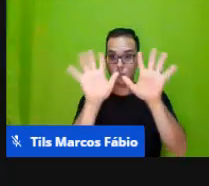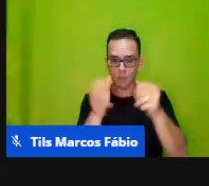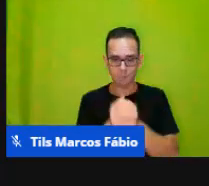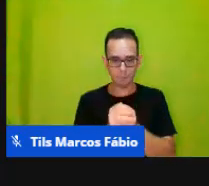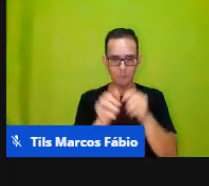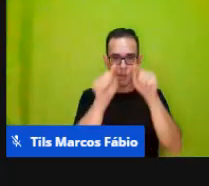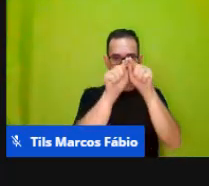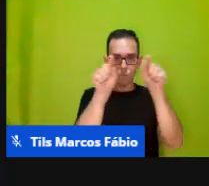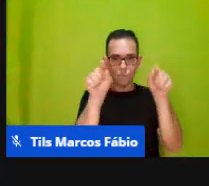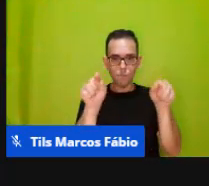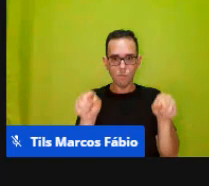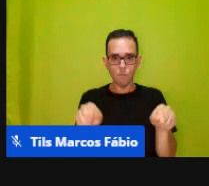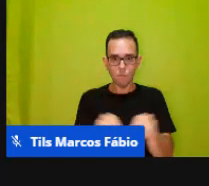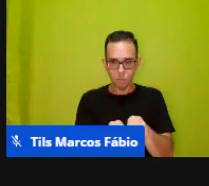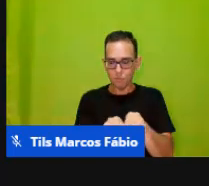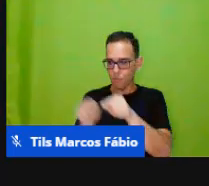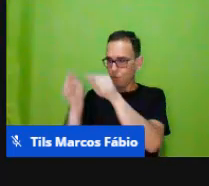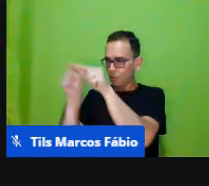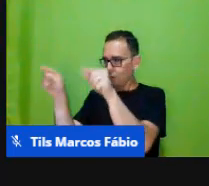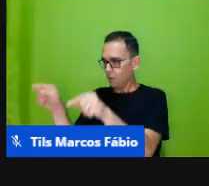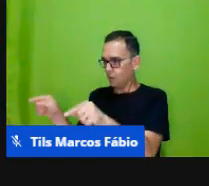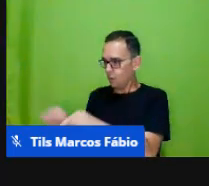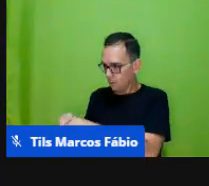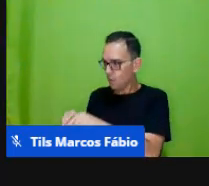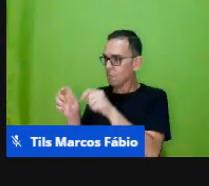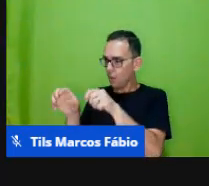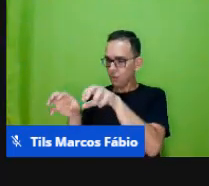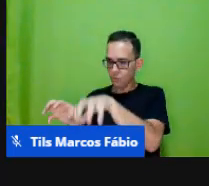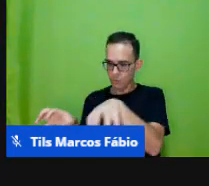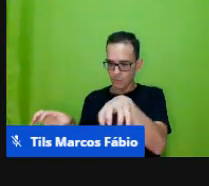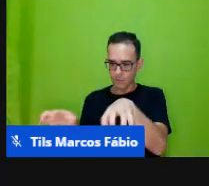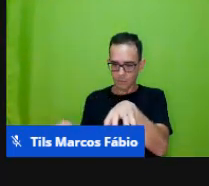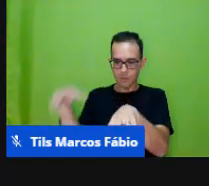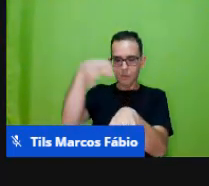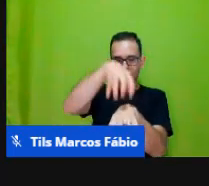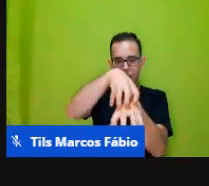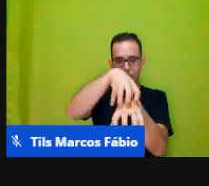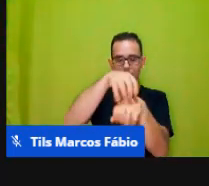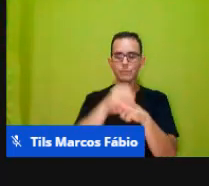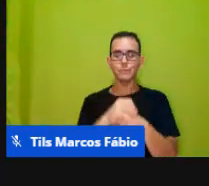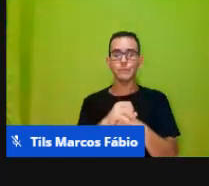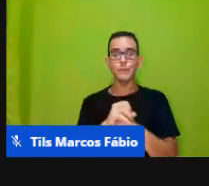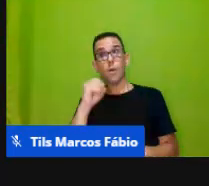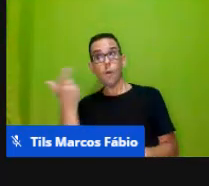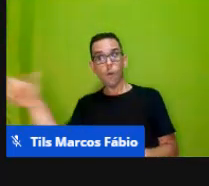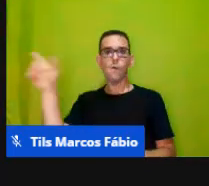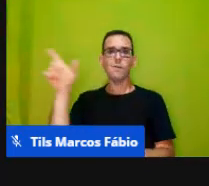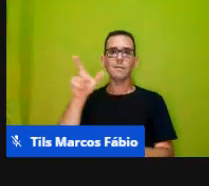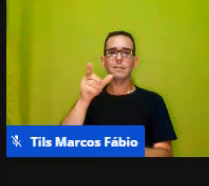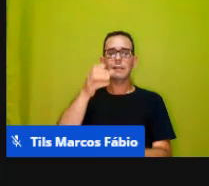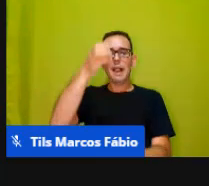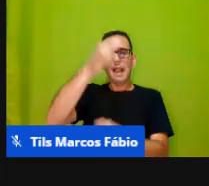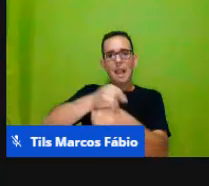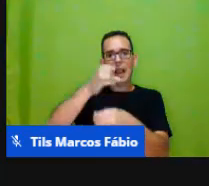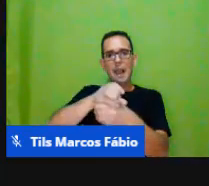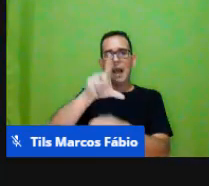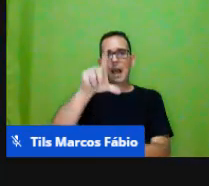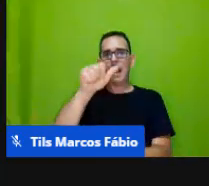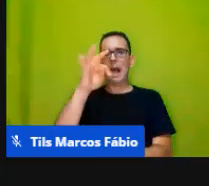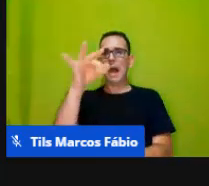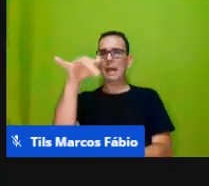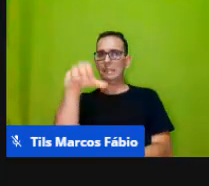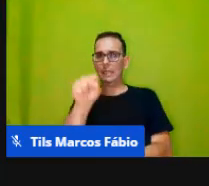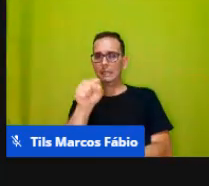empilhar, né? Caixas ou, por exemplo, as latas que tem outras propriedades também e esse tipo de